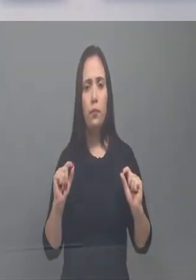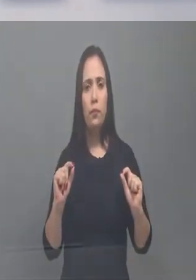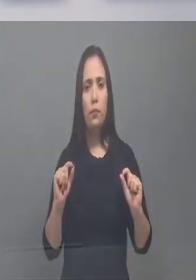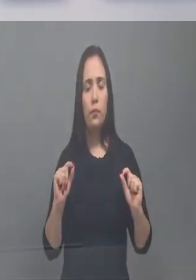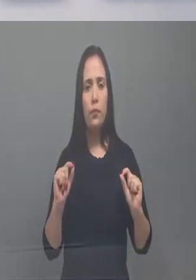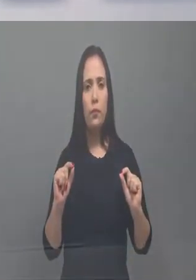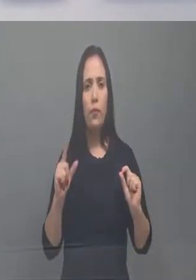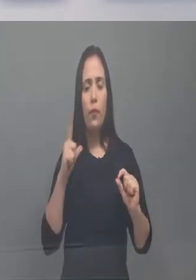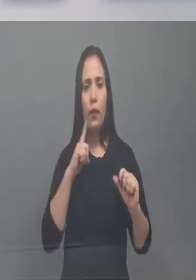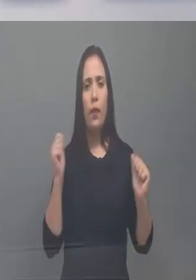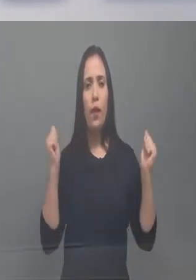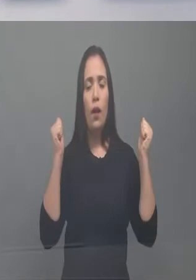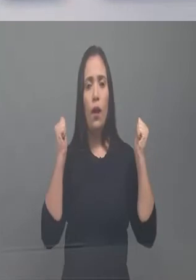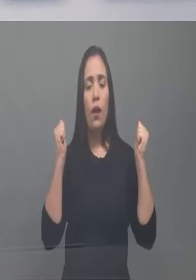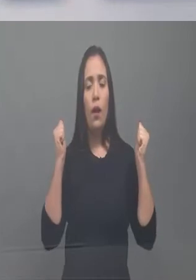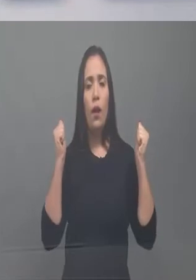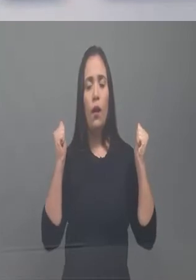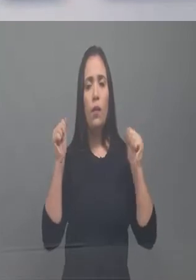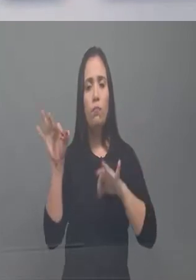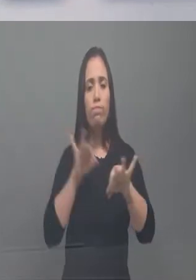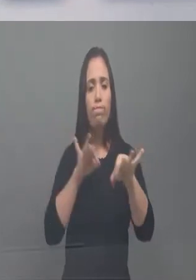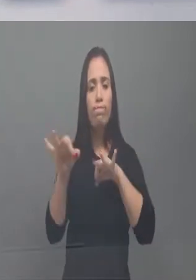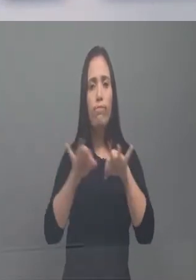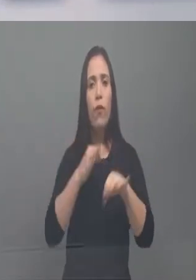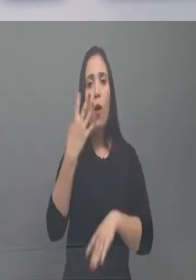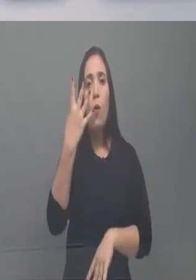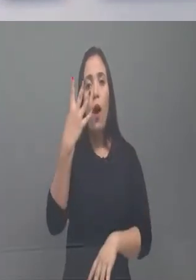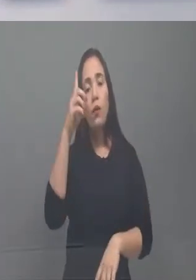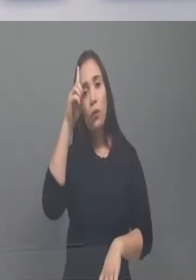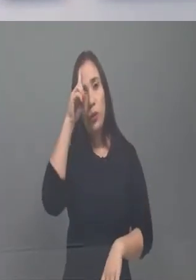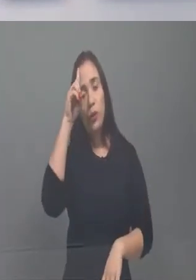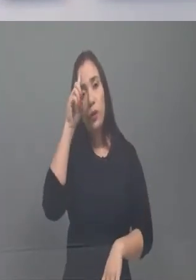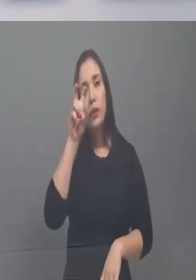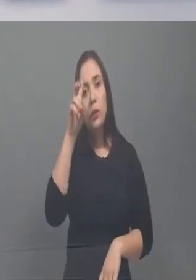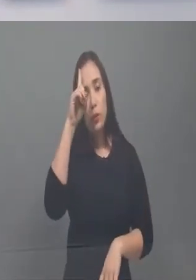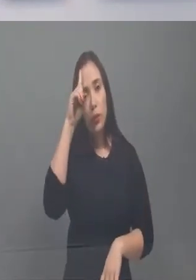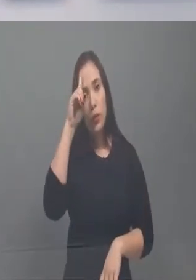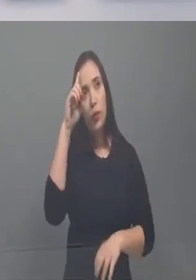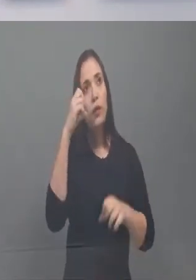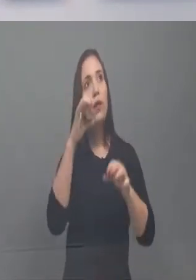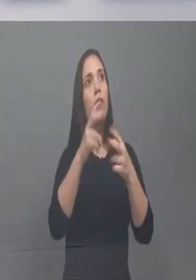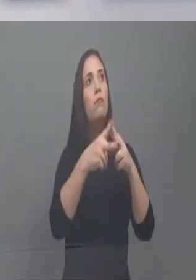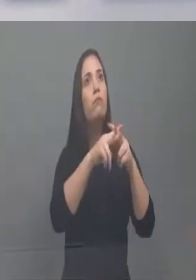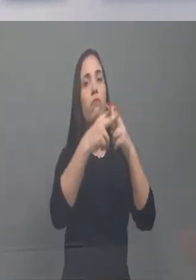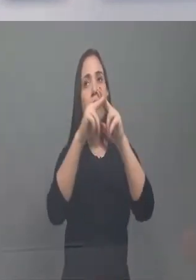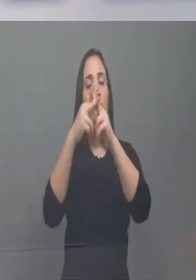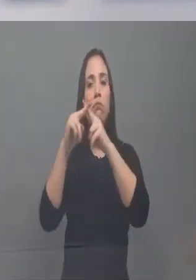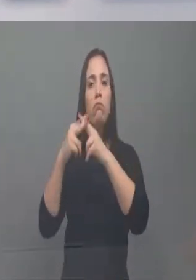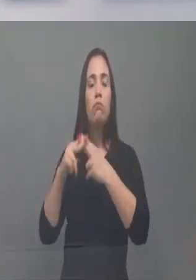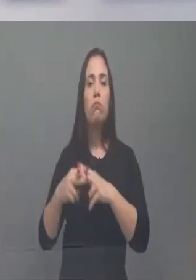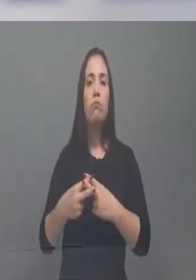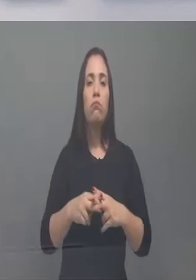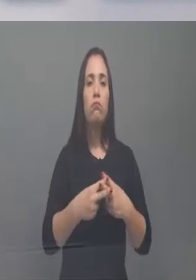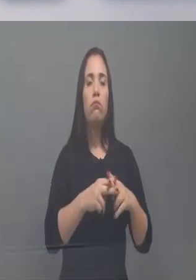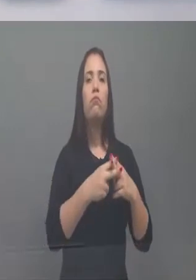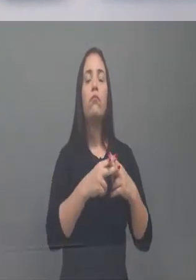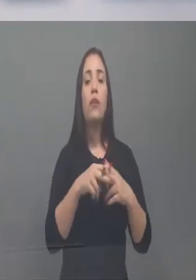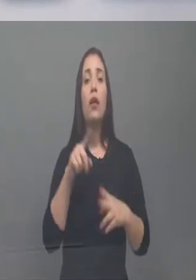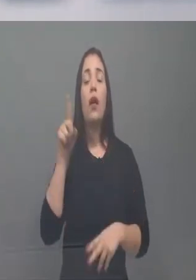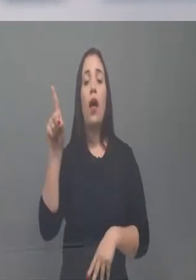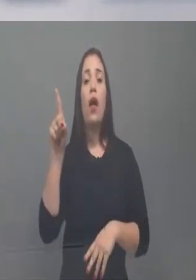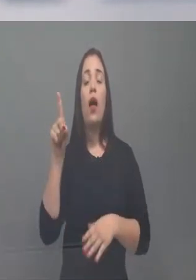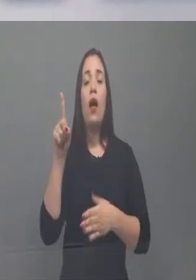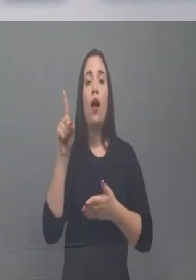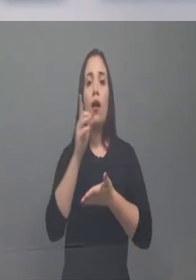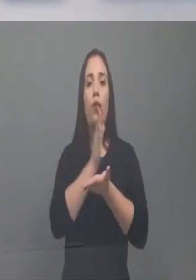gasta mais ou menos três, quatro dias para instalar aquela estrutura. O sistema de jangadeiro é quem tem a ajudar, né, Gatano? É, o sistema